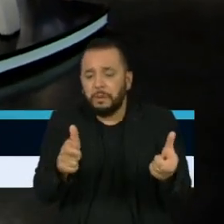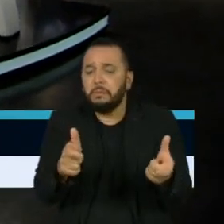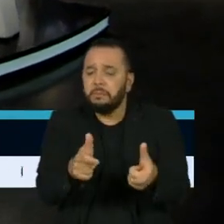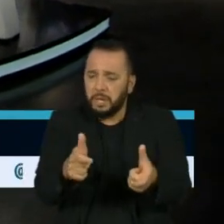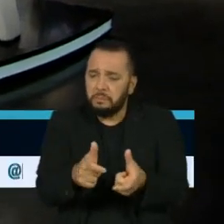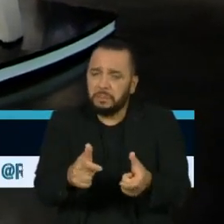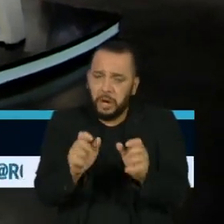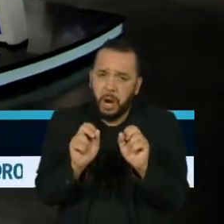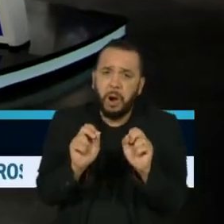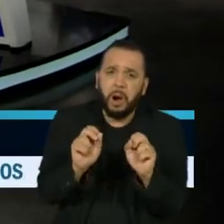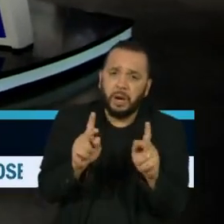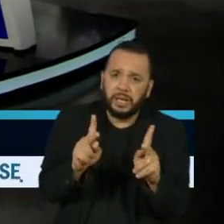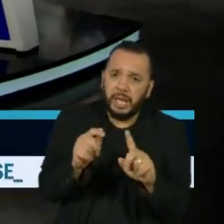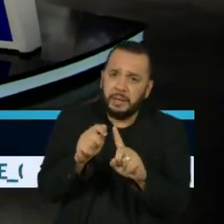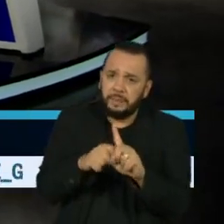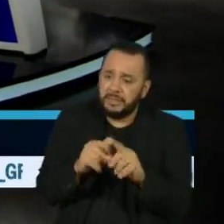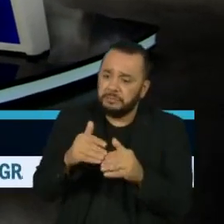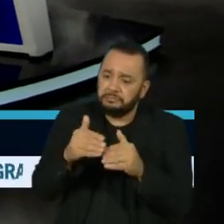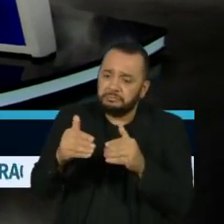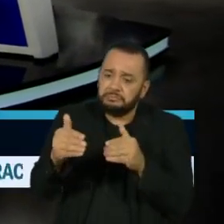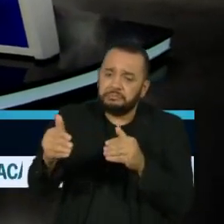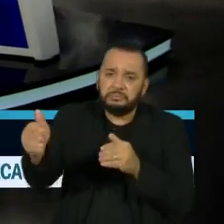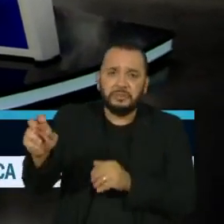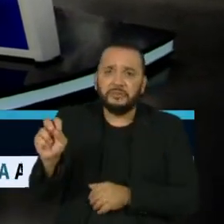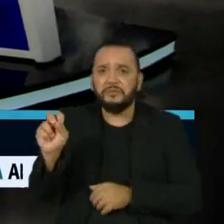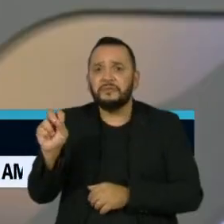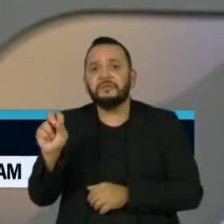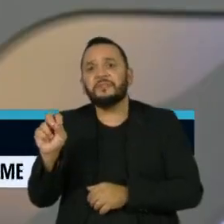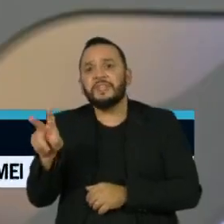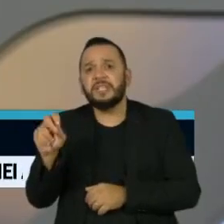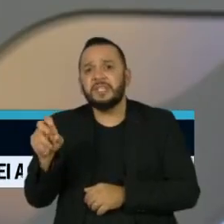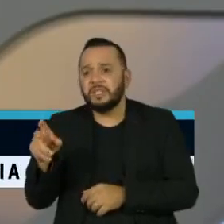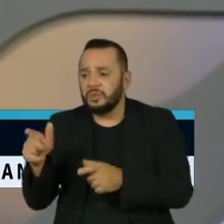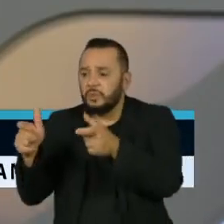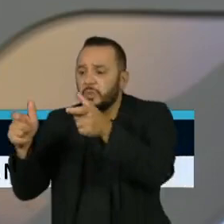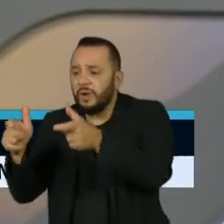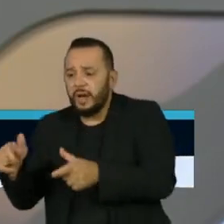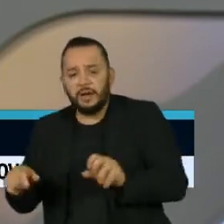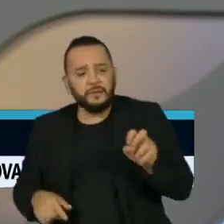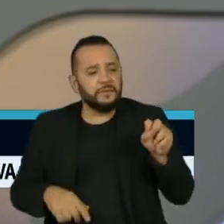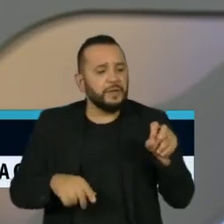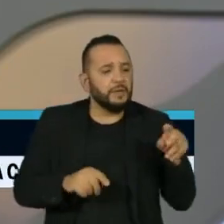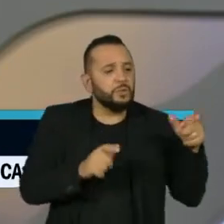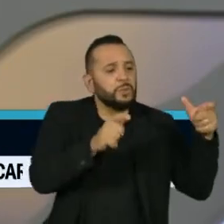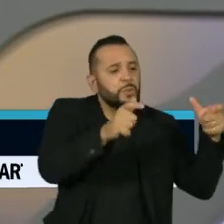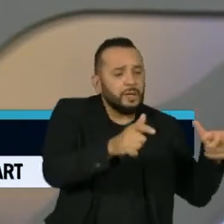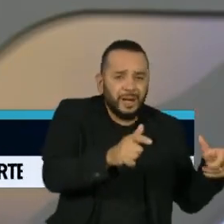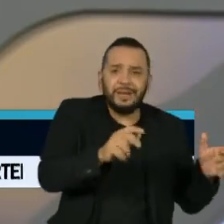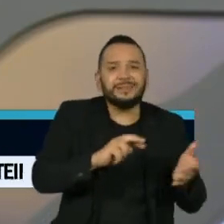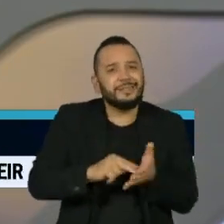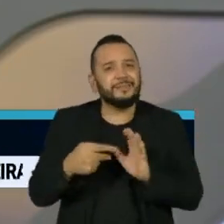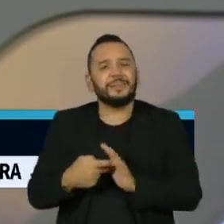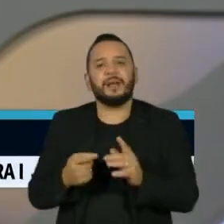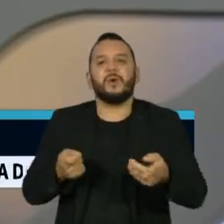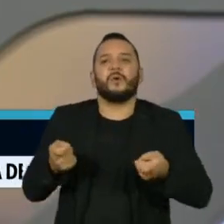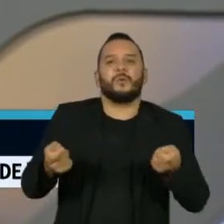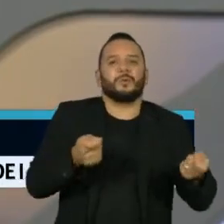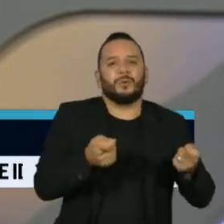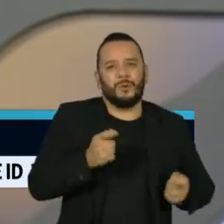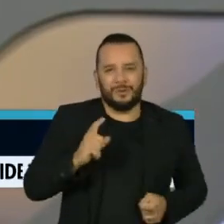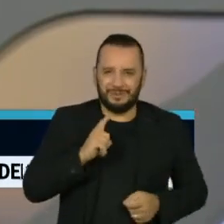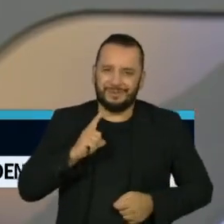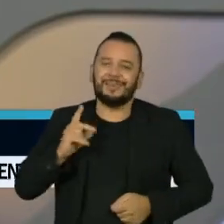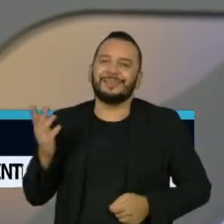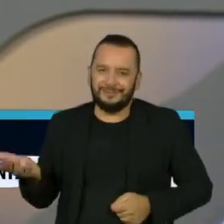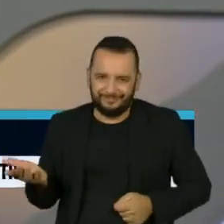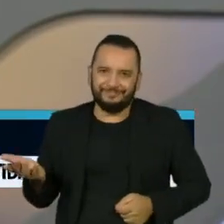a alguns meses, uma circulação menor do vírus que caracterizaria um controle da epidemia e possivelmente